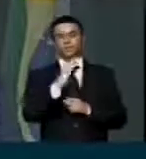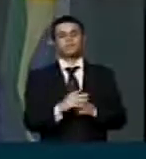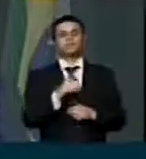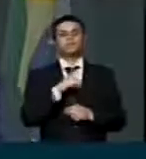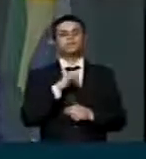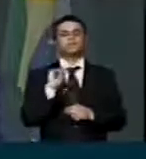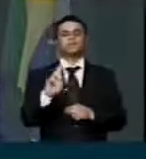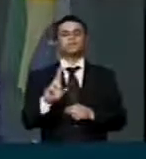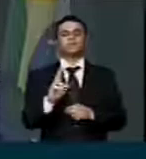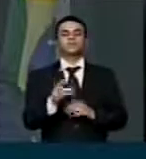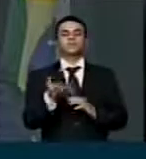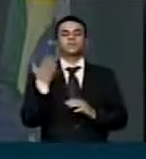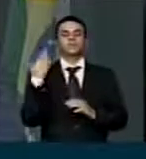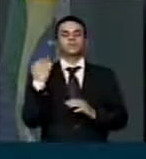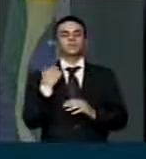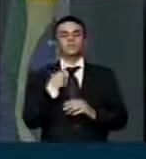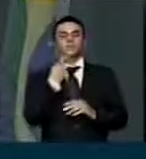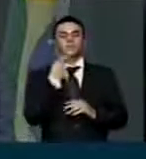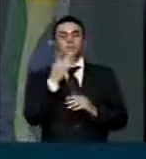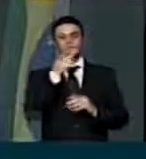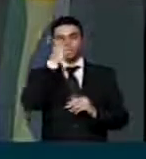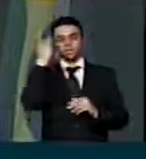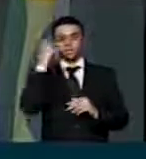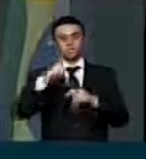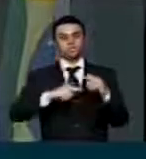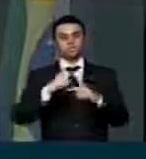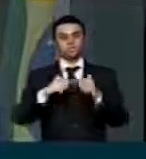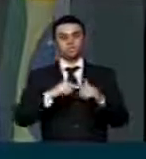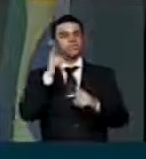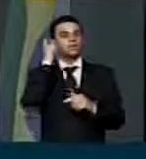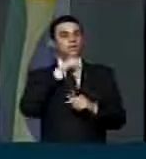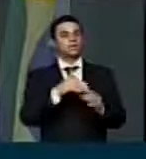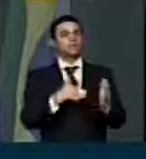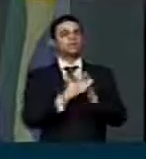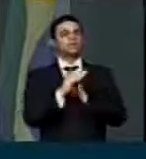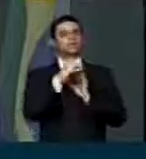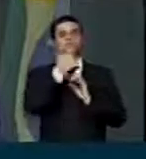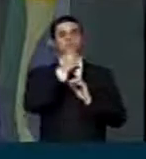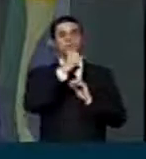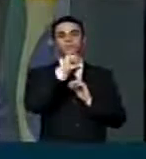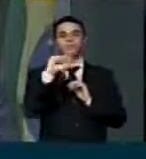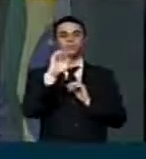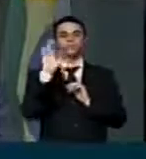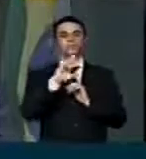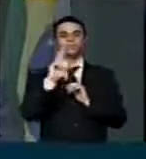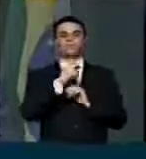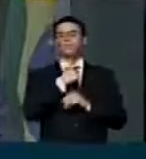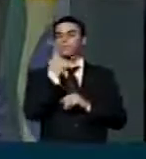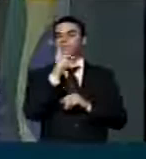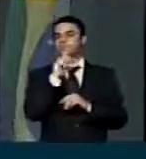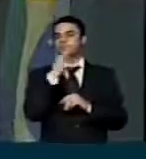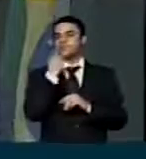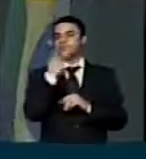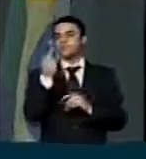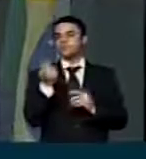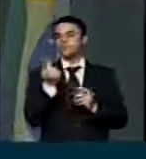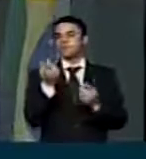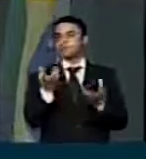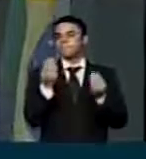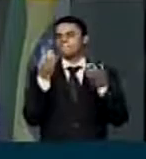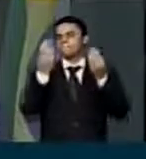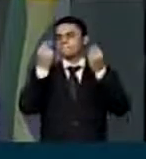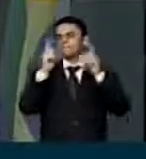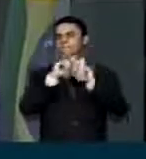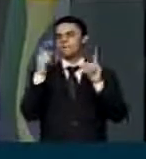retido na fonte, eu estou me referindo a trabalhador que ganha 1.800 reais. Eu não estou me referindo às fortunas que não